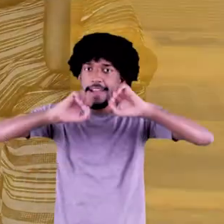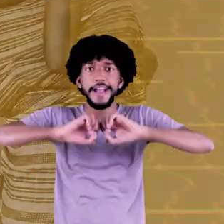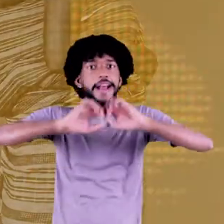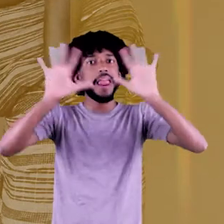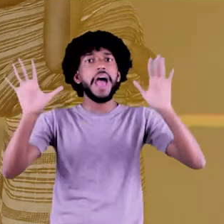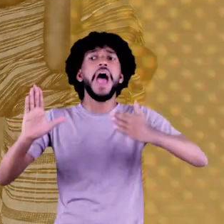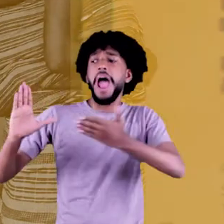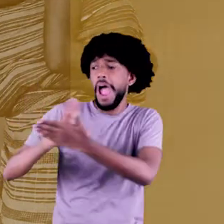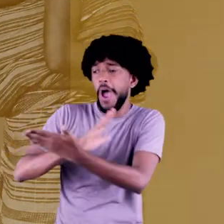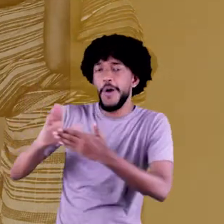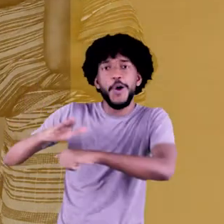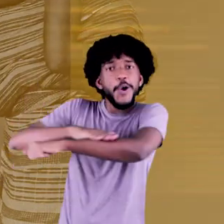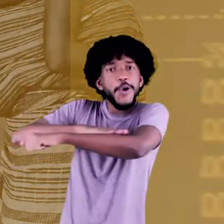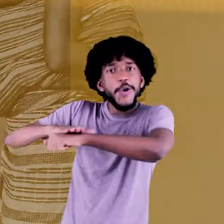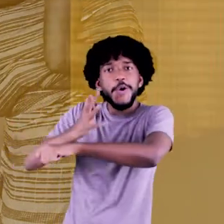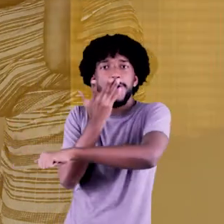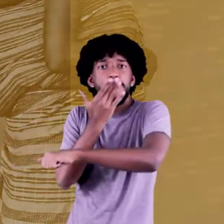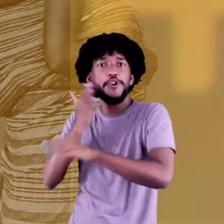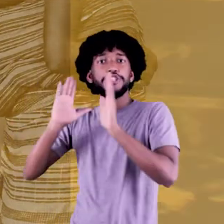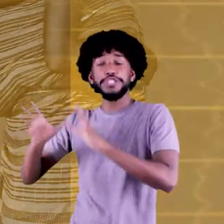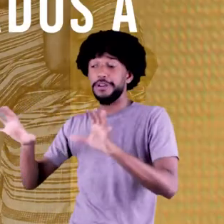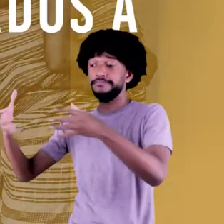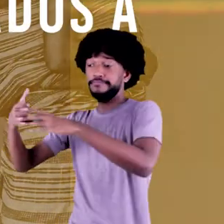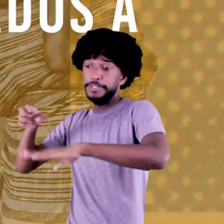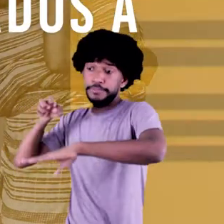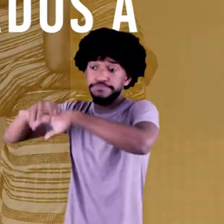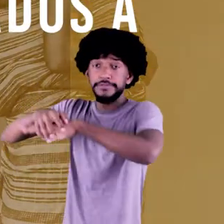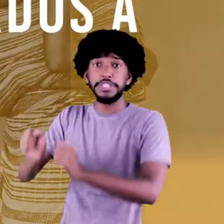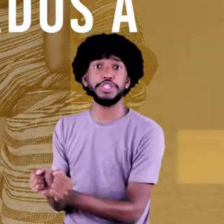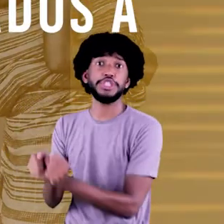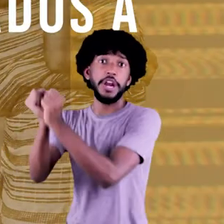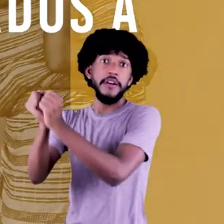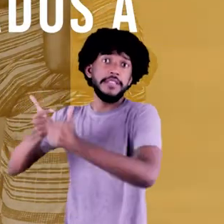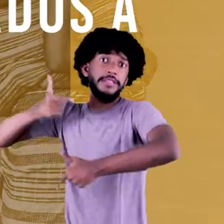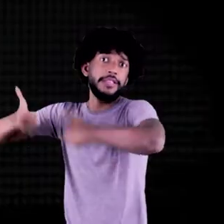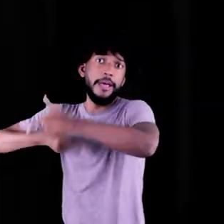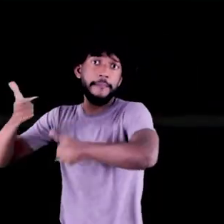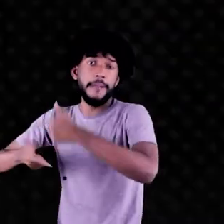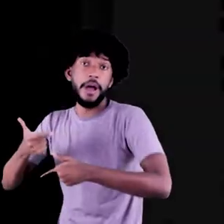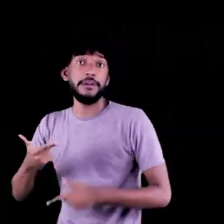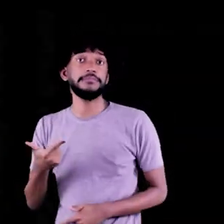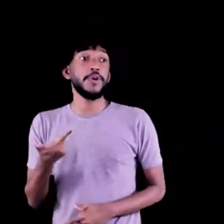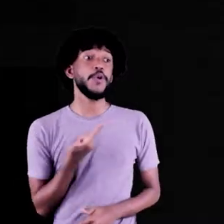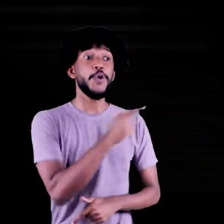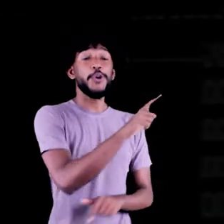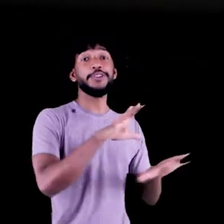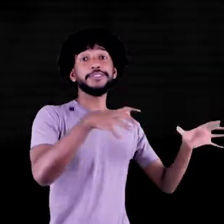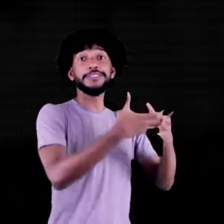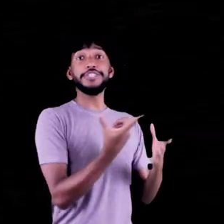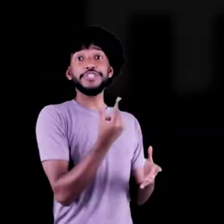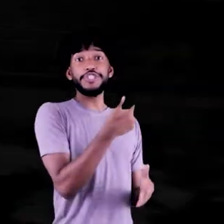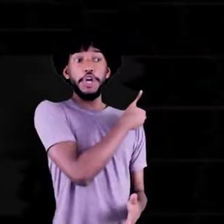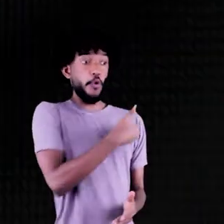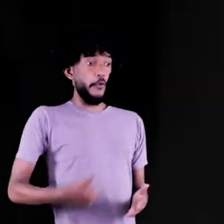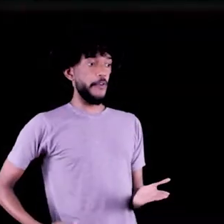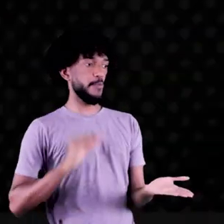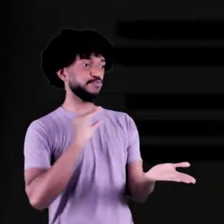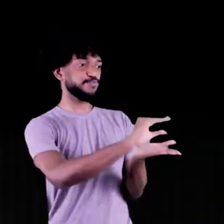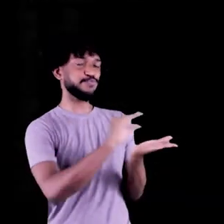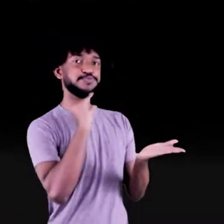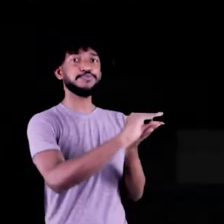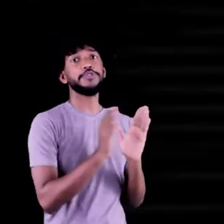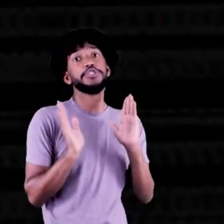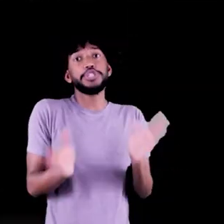Assim, podemos ver que alguns, pela cor da pele, foram sujeitados à escravidão. Outros receberam